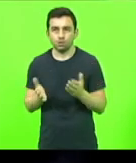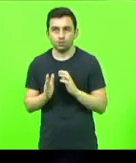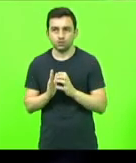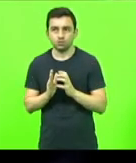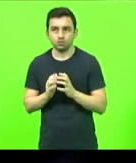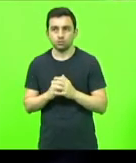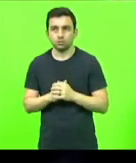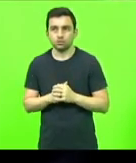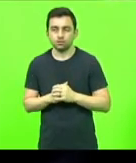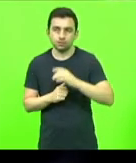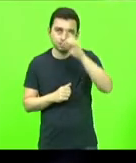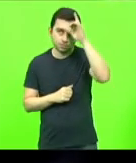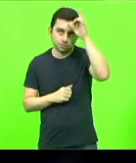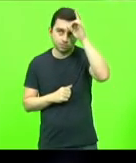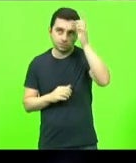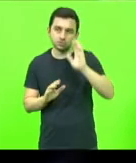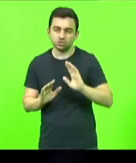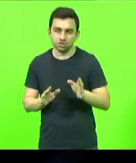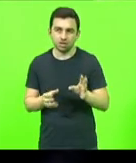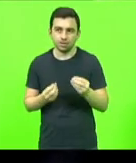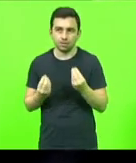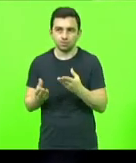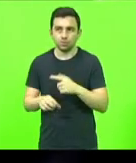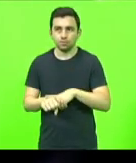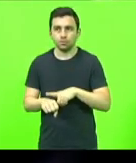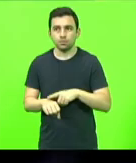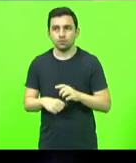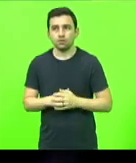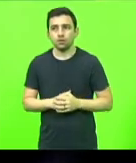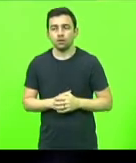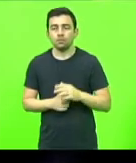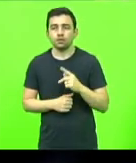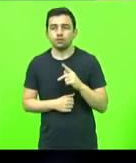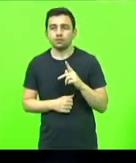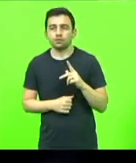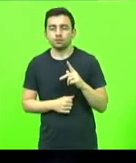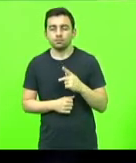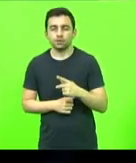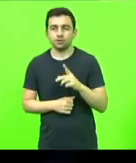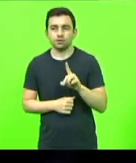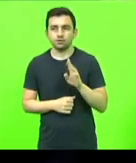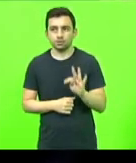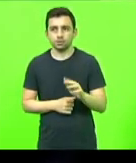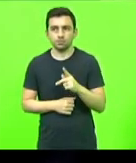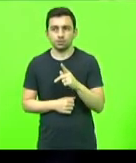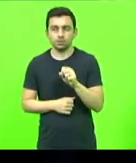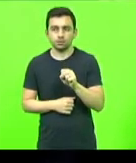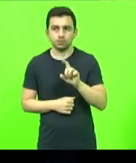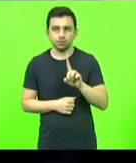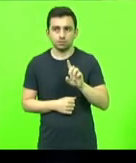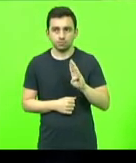deputado Sargento Lima já cedeu o espaço, Bloco PDT, PSDB, Republicano,